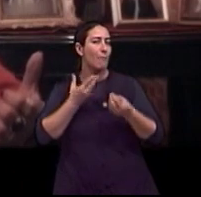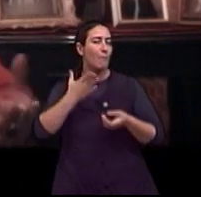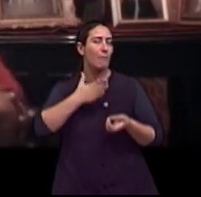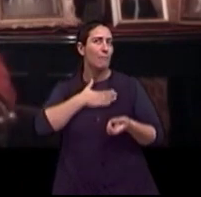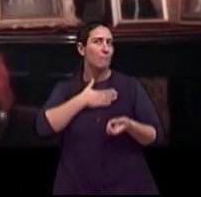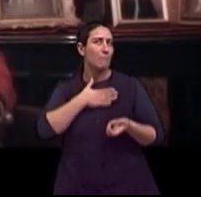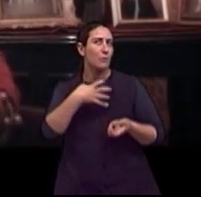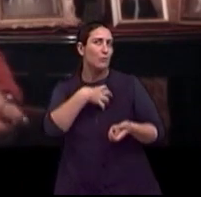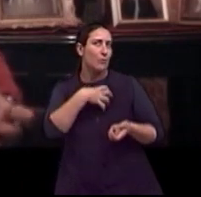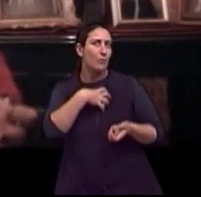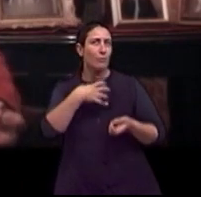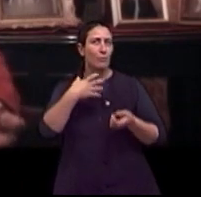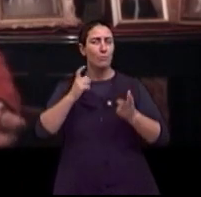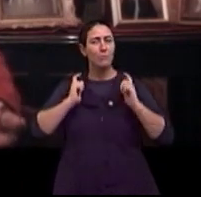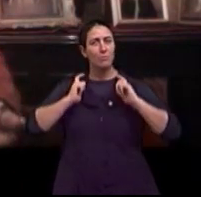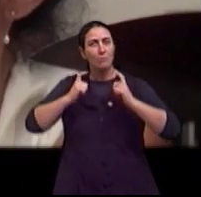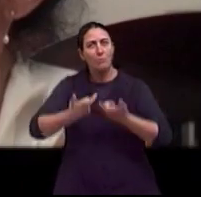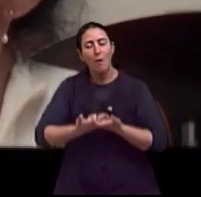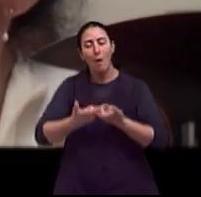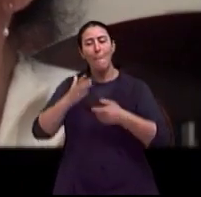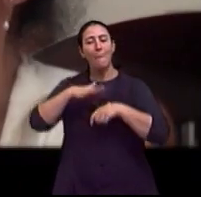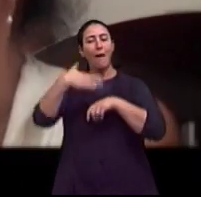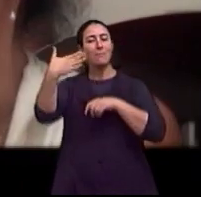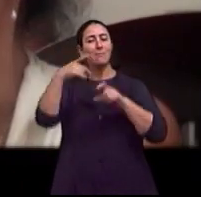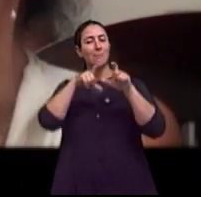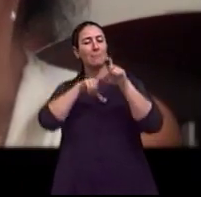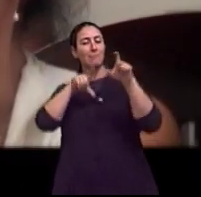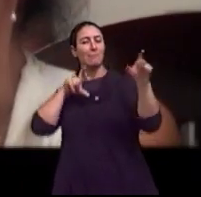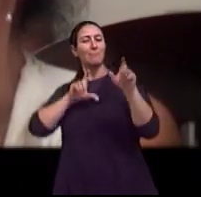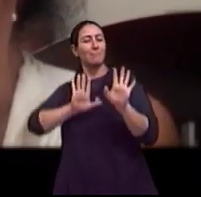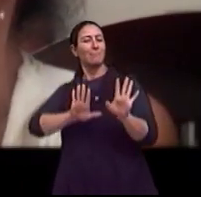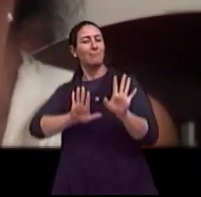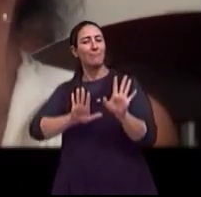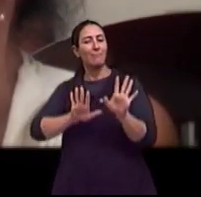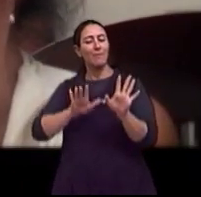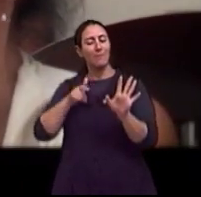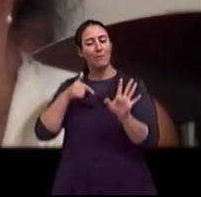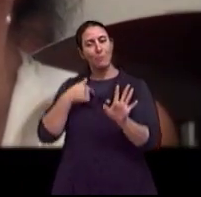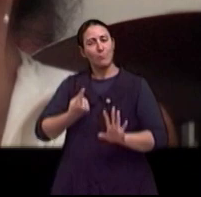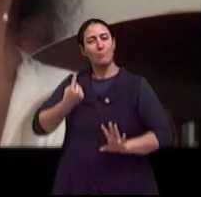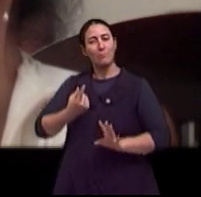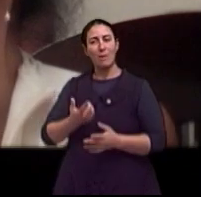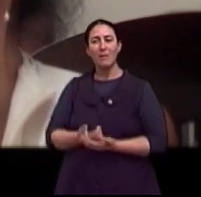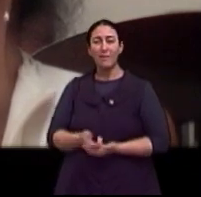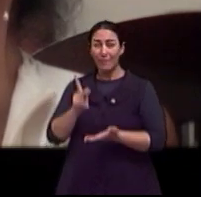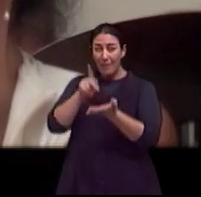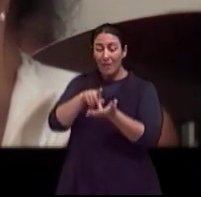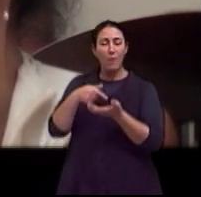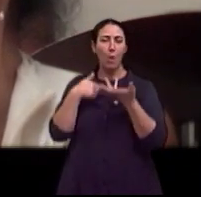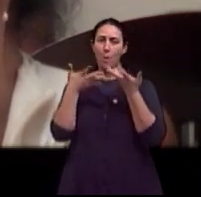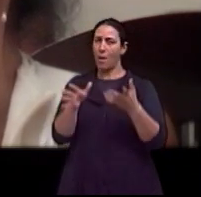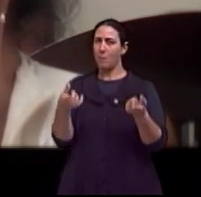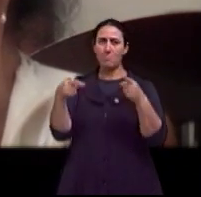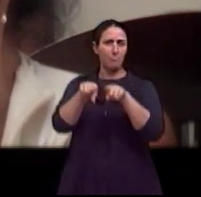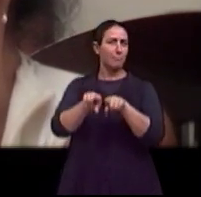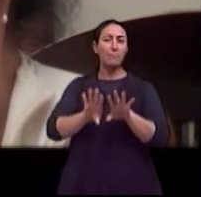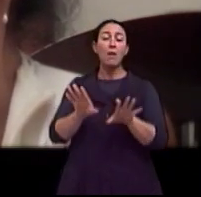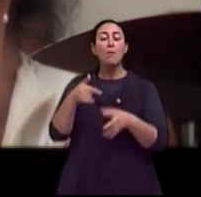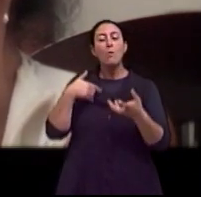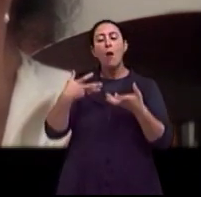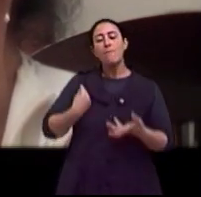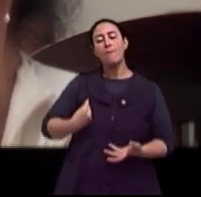do lado afetivo. Olha, eu tô sincera, eu não quero ter parceiro. Eu quero viver pra mim.